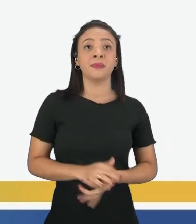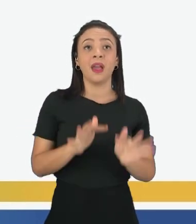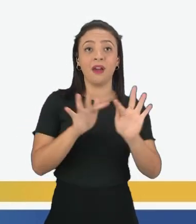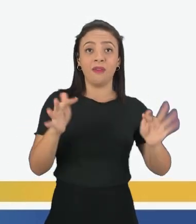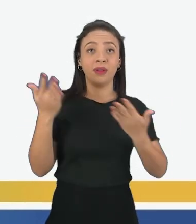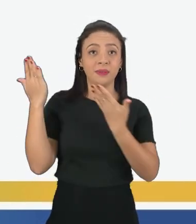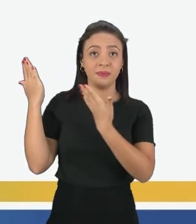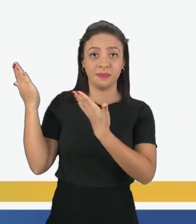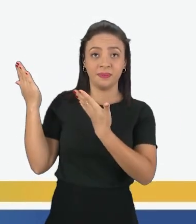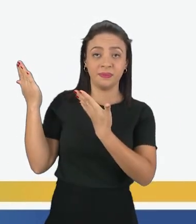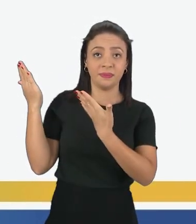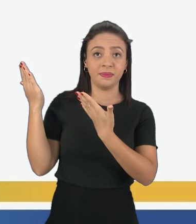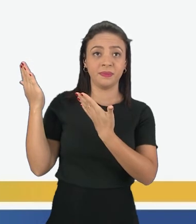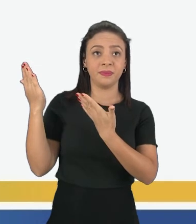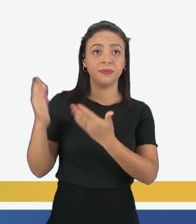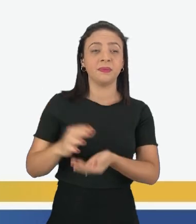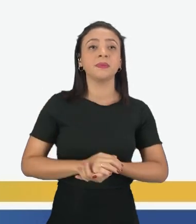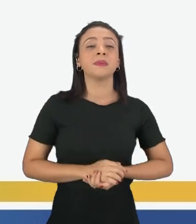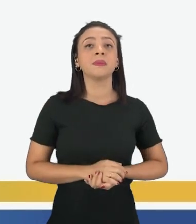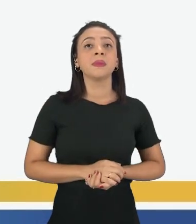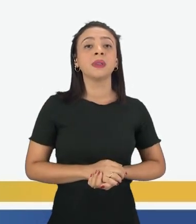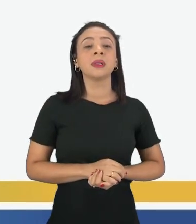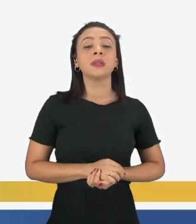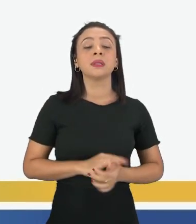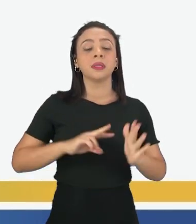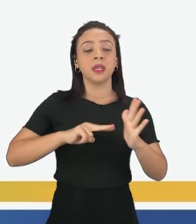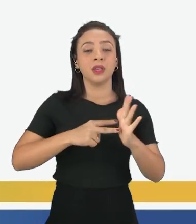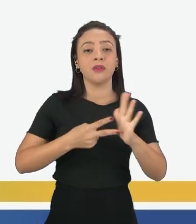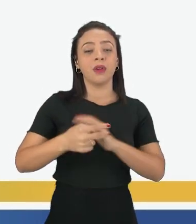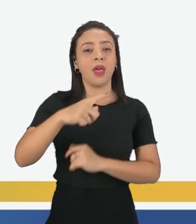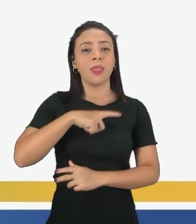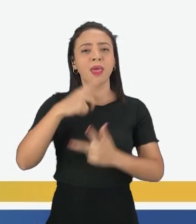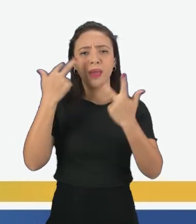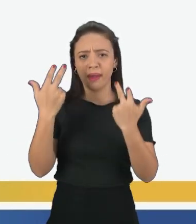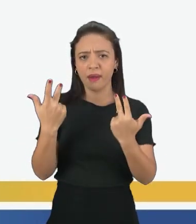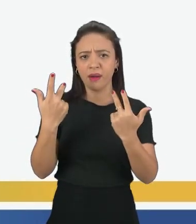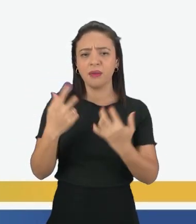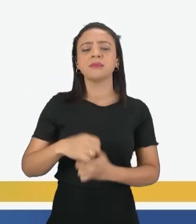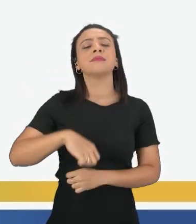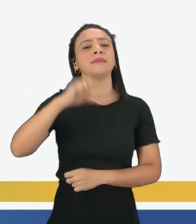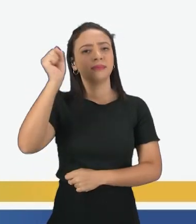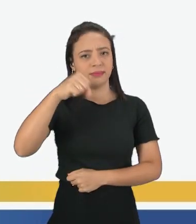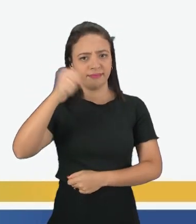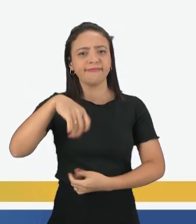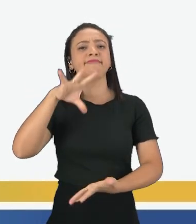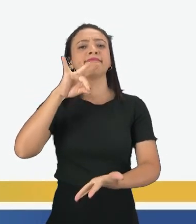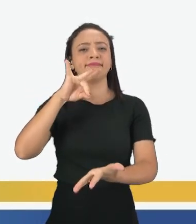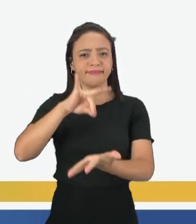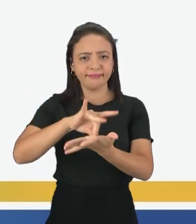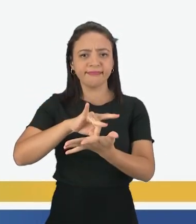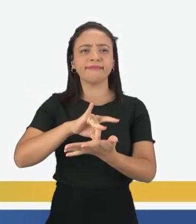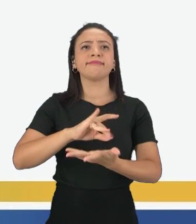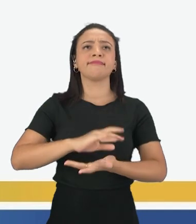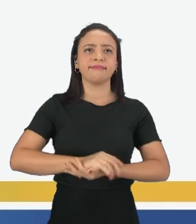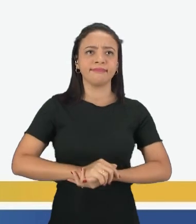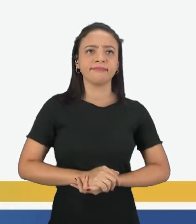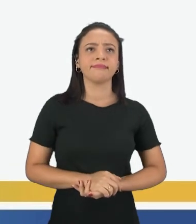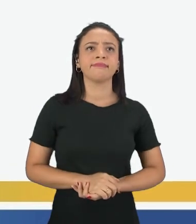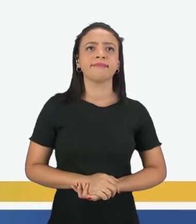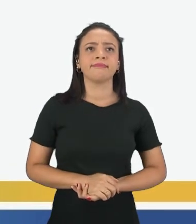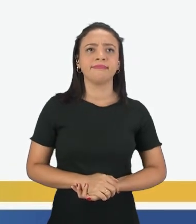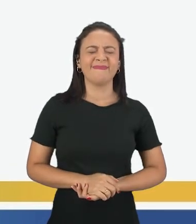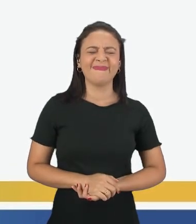frases how are you e how's it going têm o mesmo significado? Sim, teacher, têm o mesmo